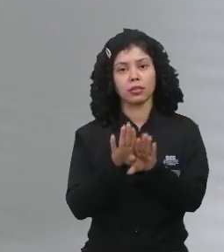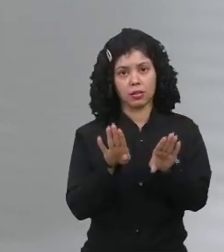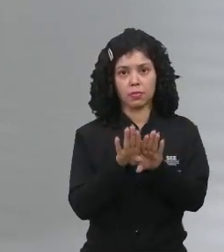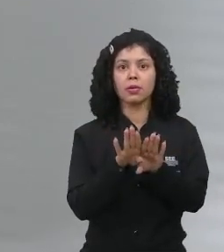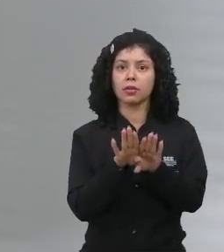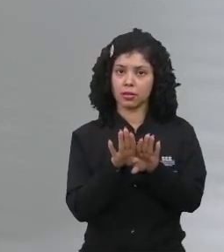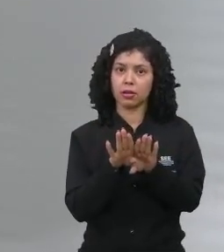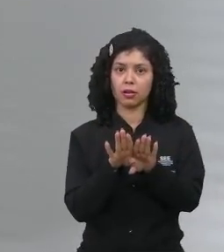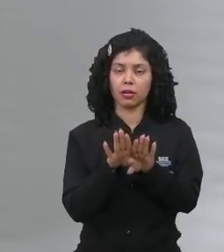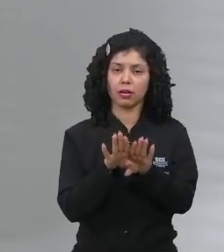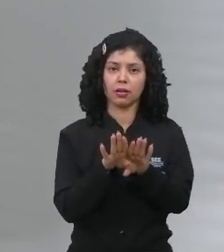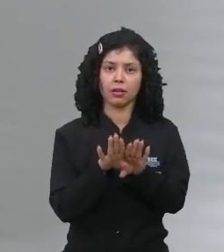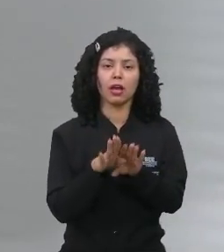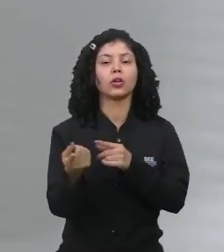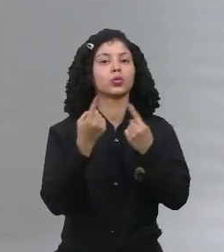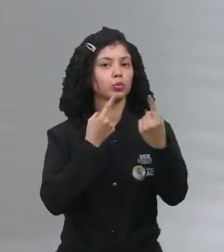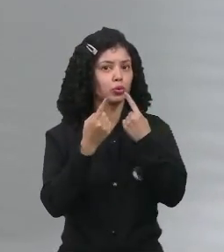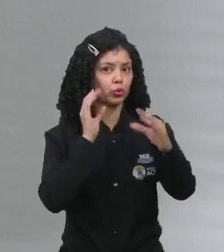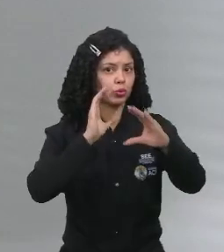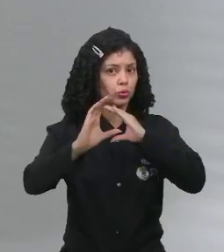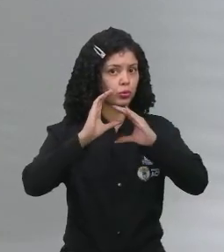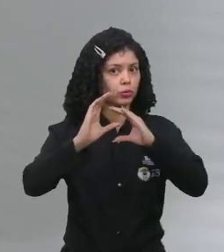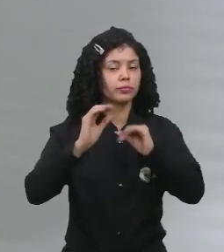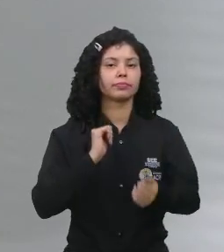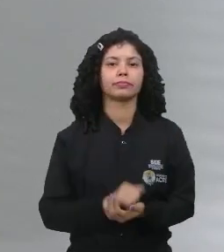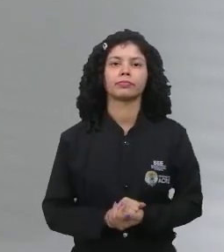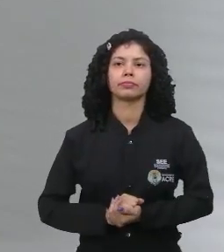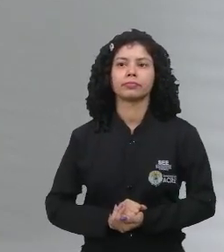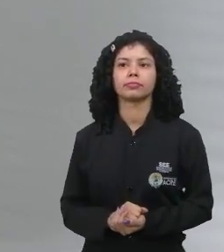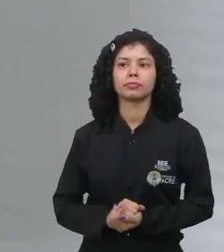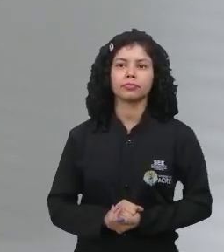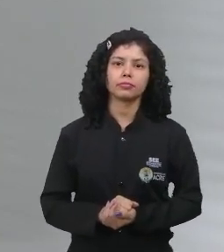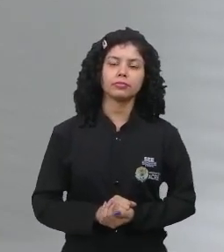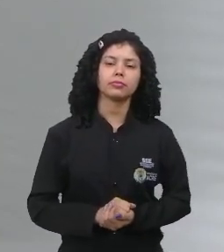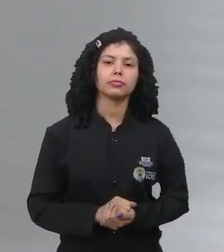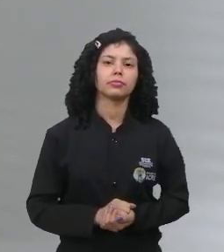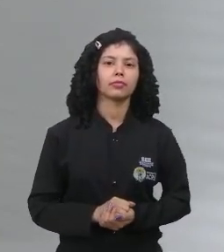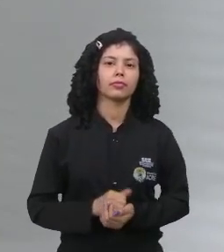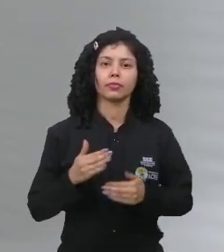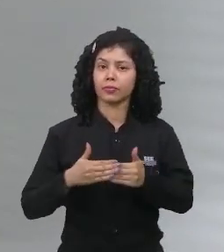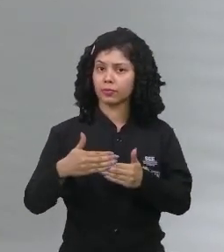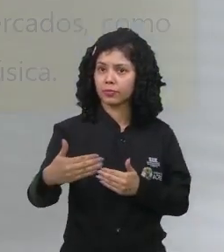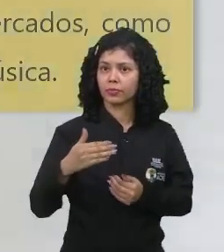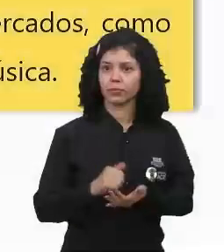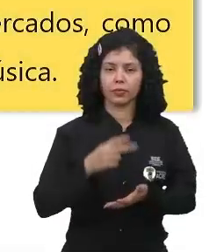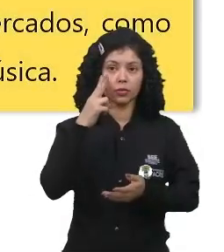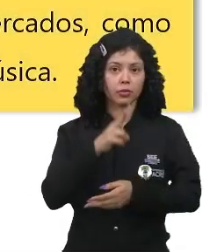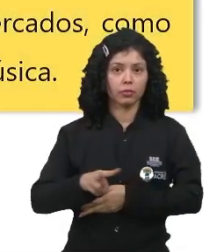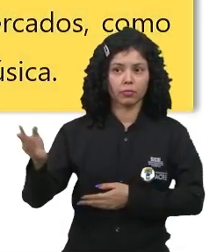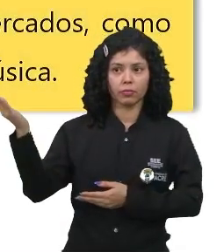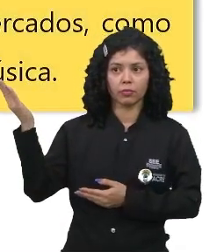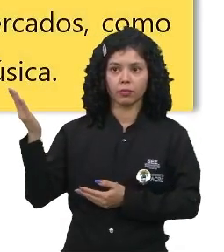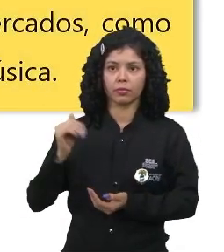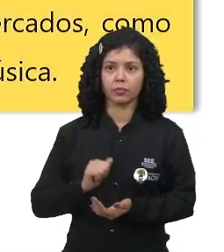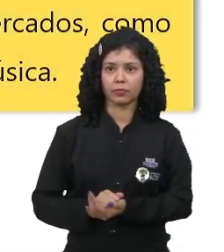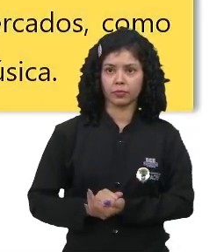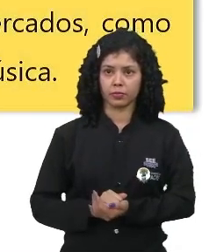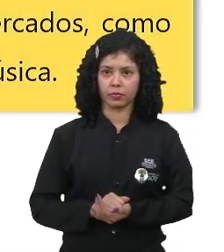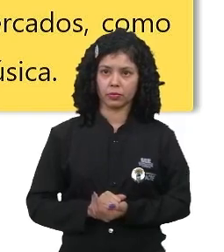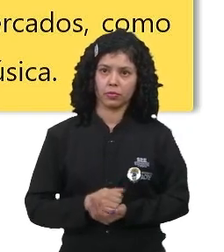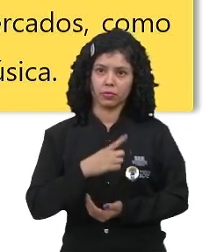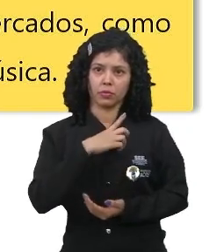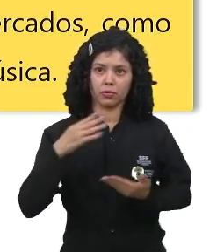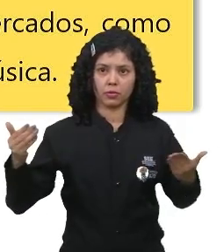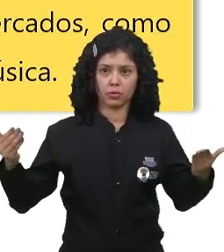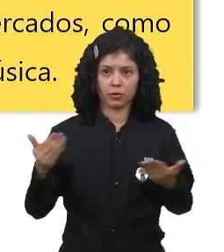uma era da comunicação. Vamos avançar para mais algumas informações. Visualize em tela, nós temos